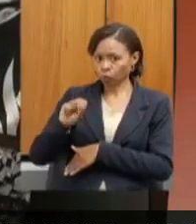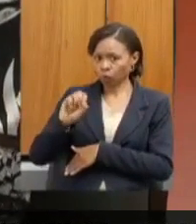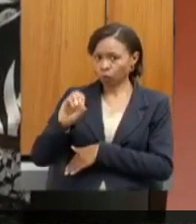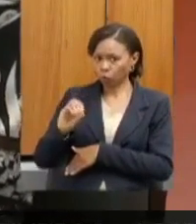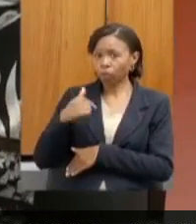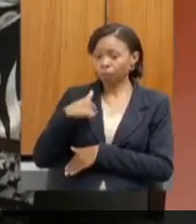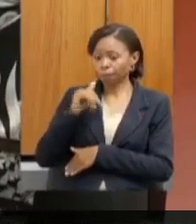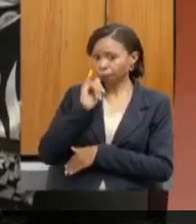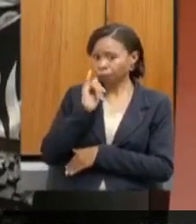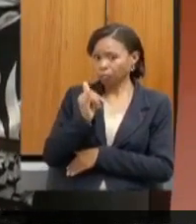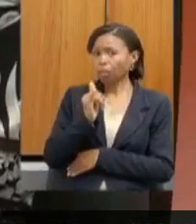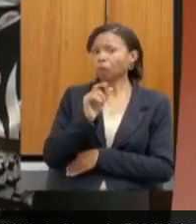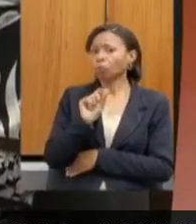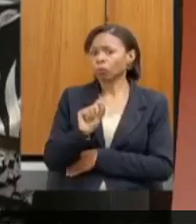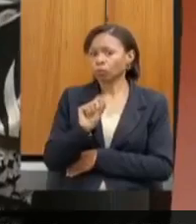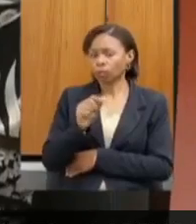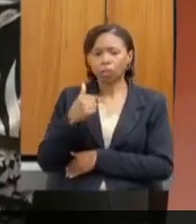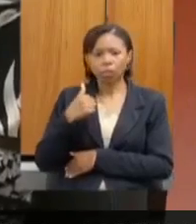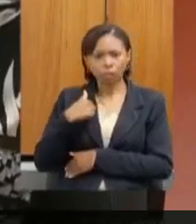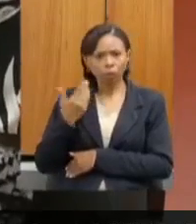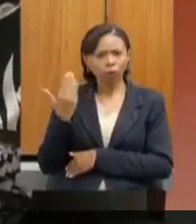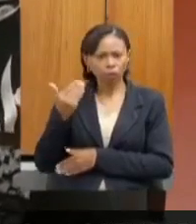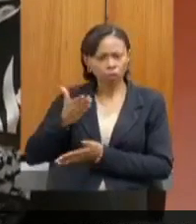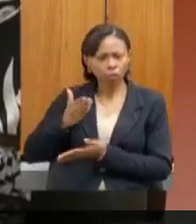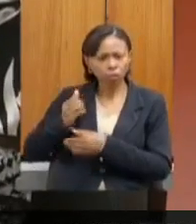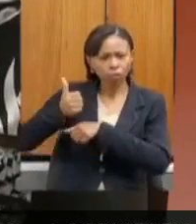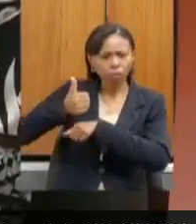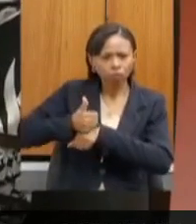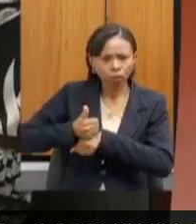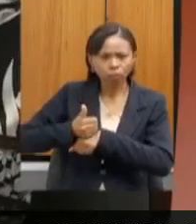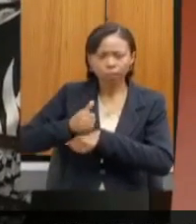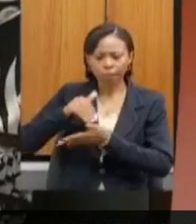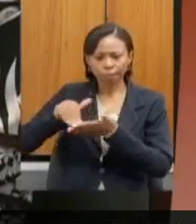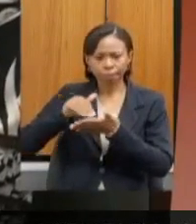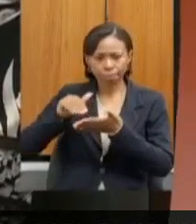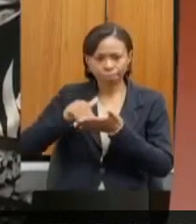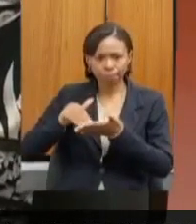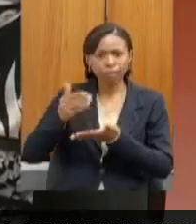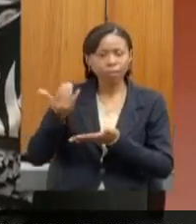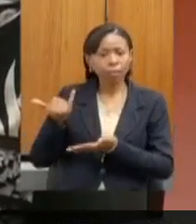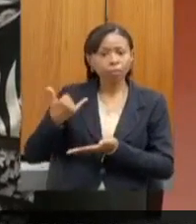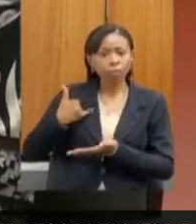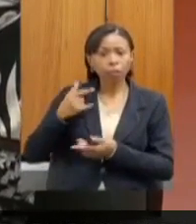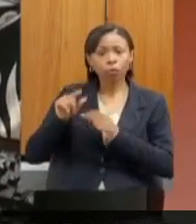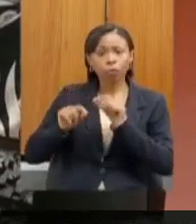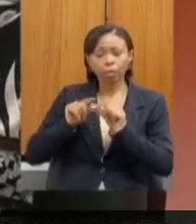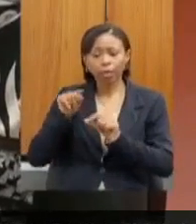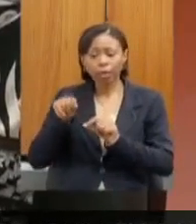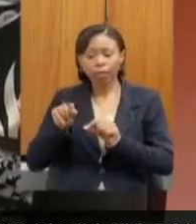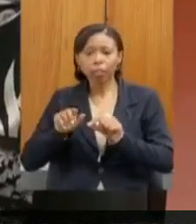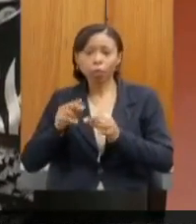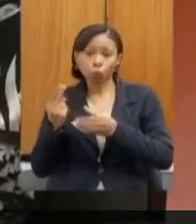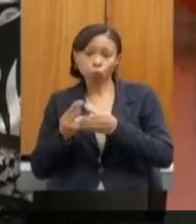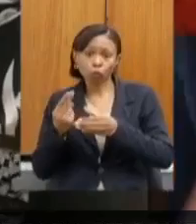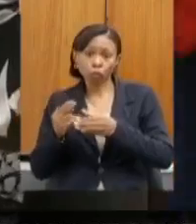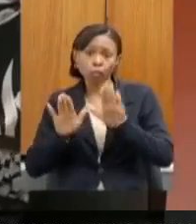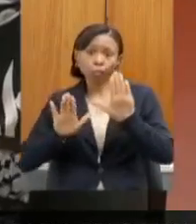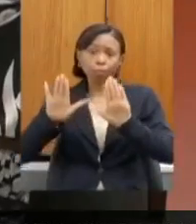quando eu cheguei à secretaria, havia um entendimento de que a vocaria para a secretaria e o licenciamento dessa usina.